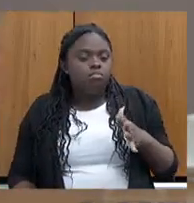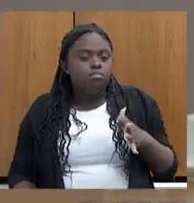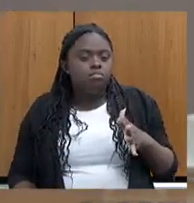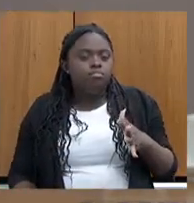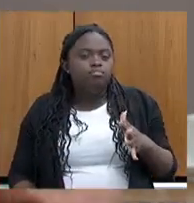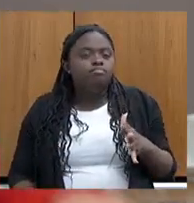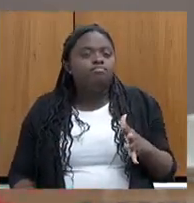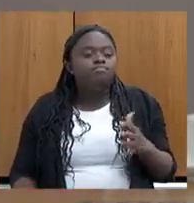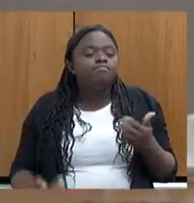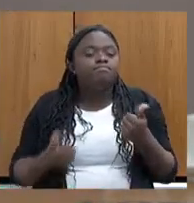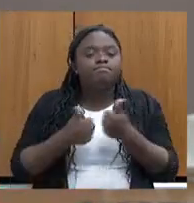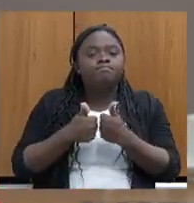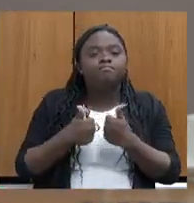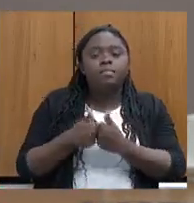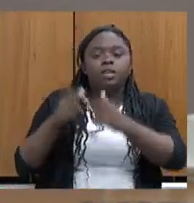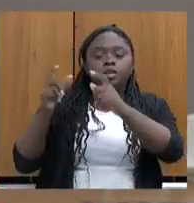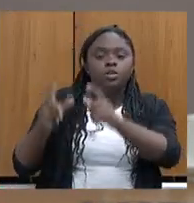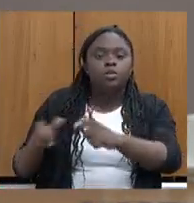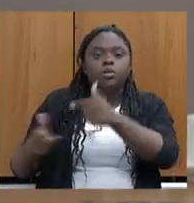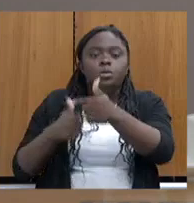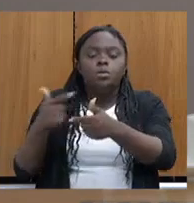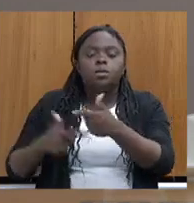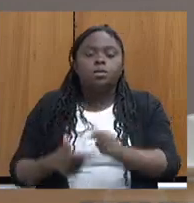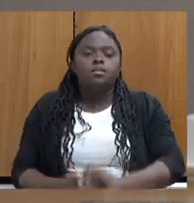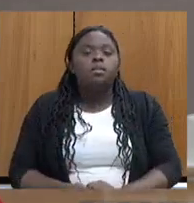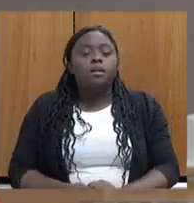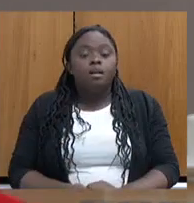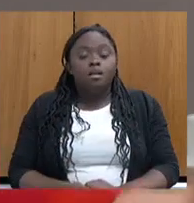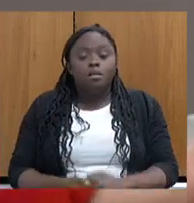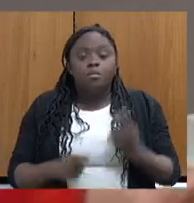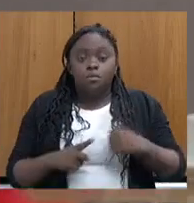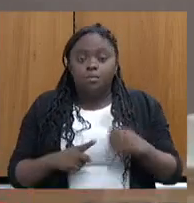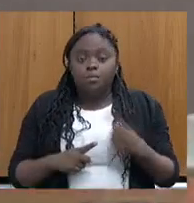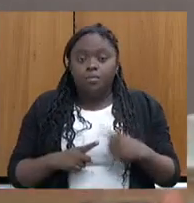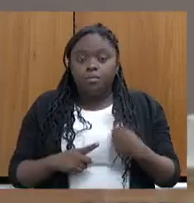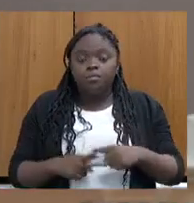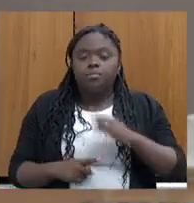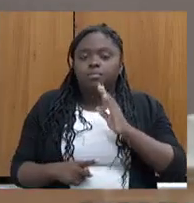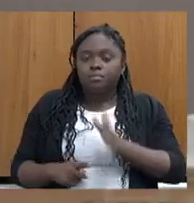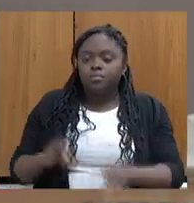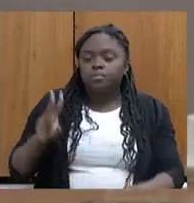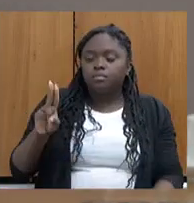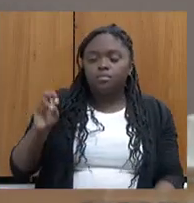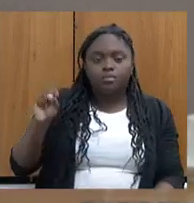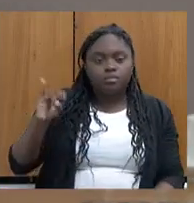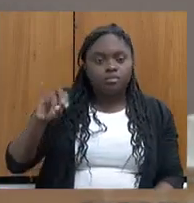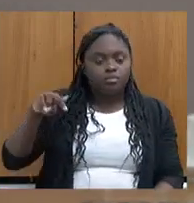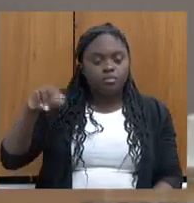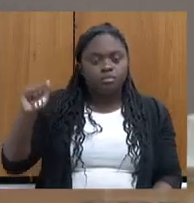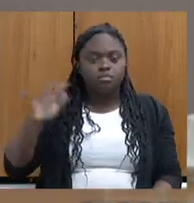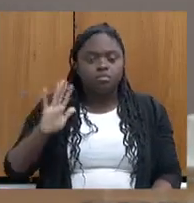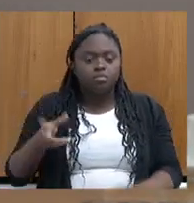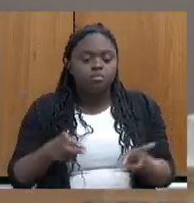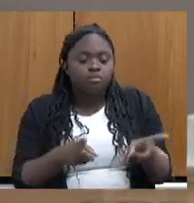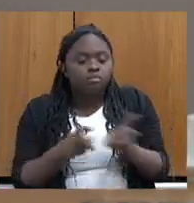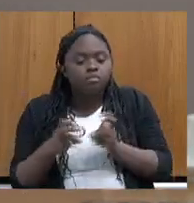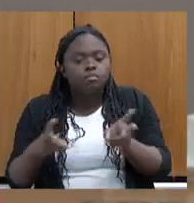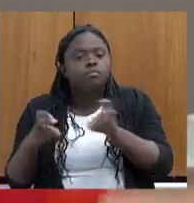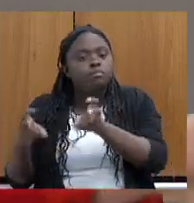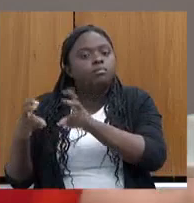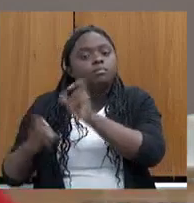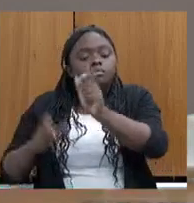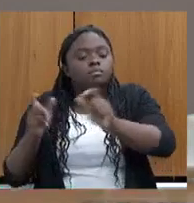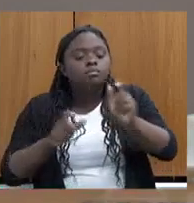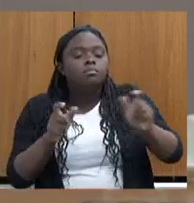quilômetros perto da usina. Então, porque já tem outro... A usina já absorveu aquelas pessoas. Então, é